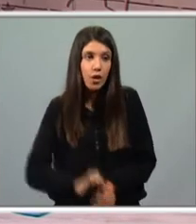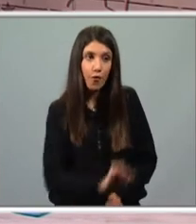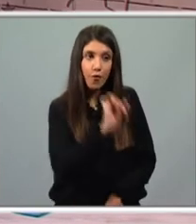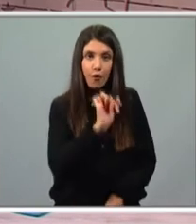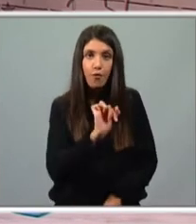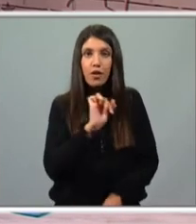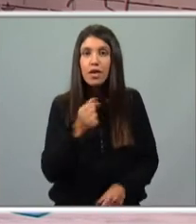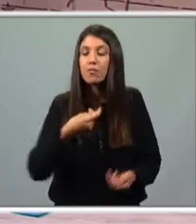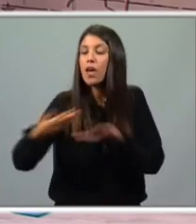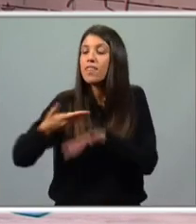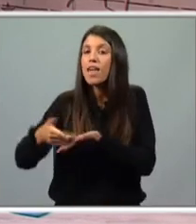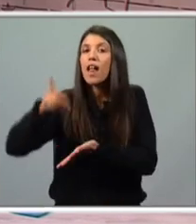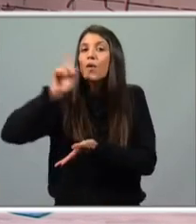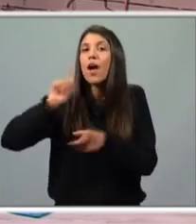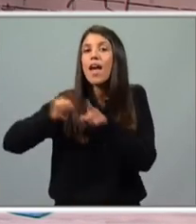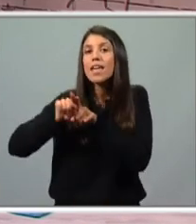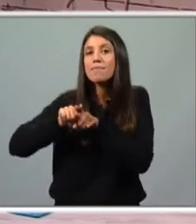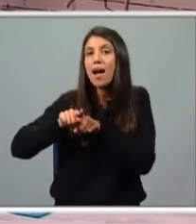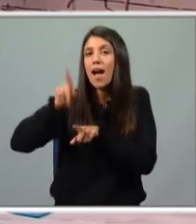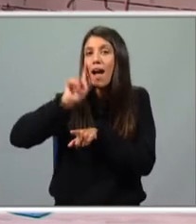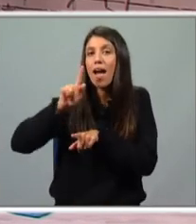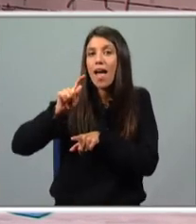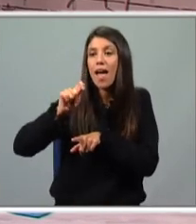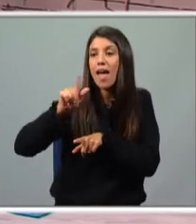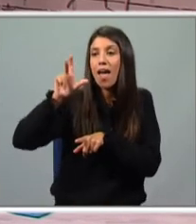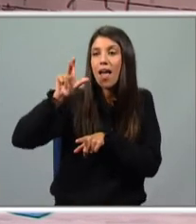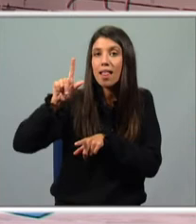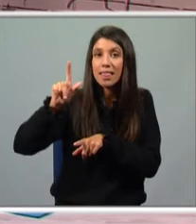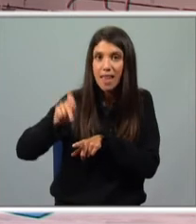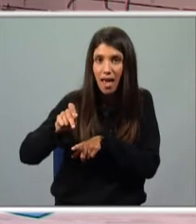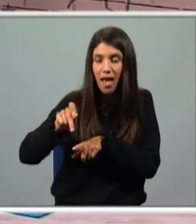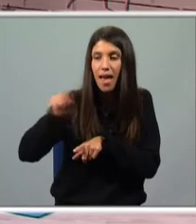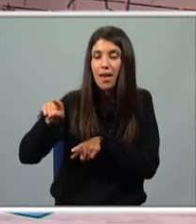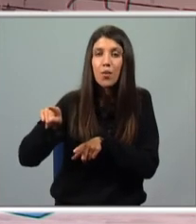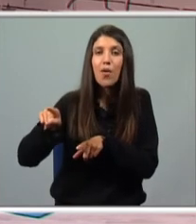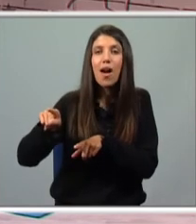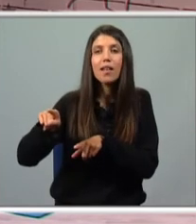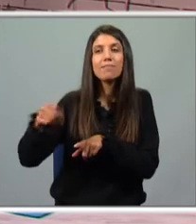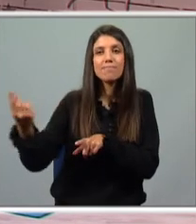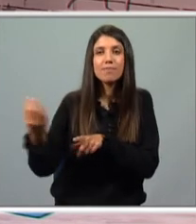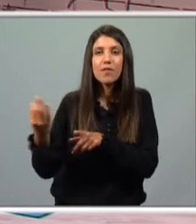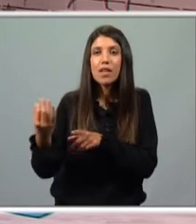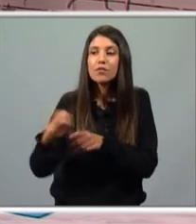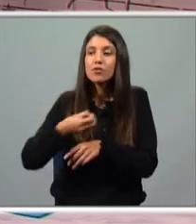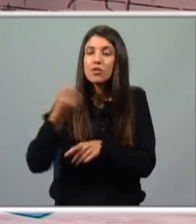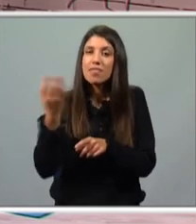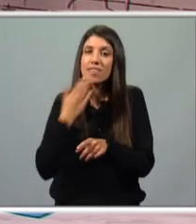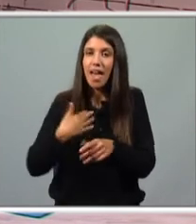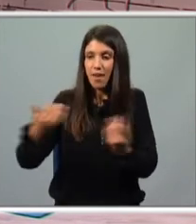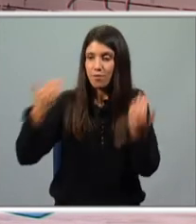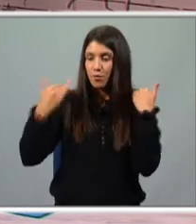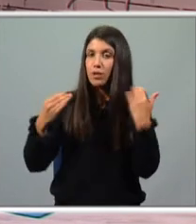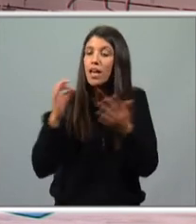com ela, com a sua irmã. É um diálogo entre estas duas personagens que nos revela muito daquilo que elas são, muitas das suas